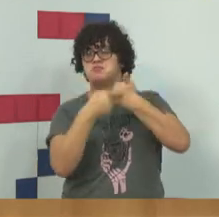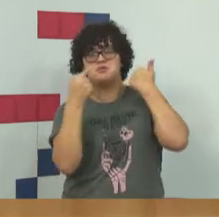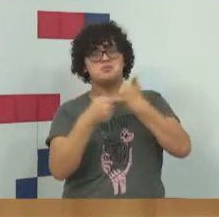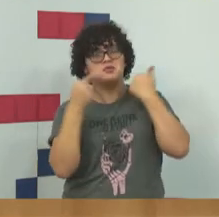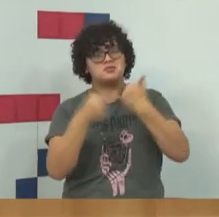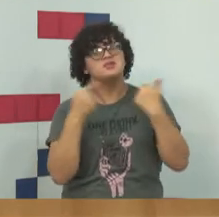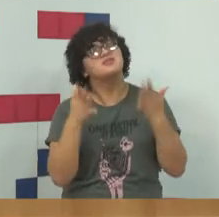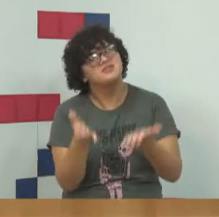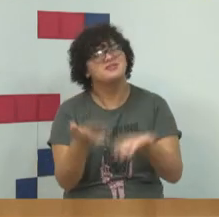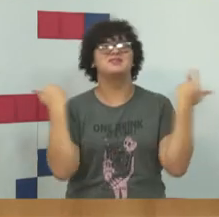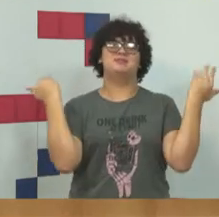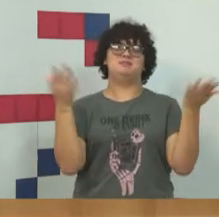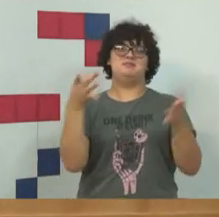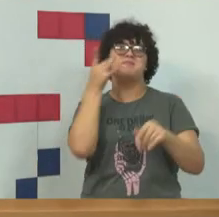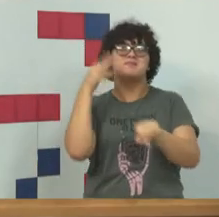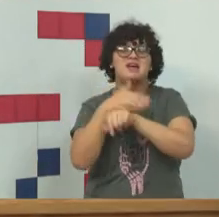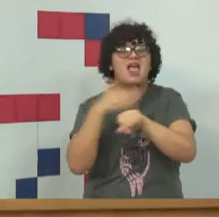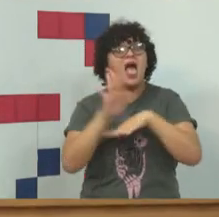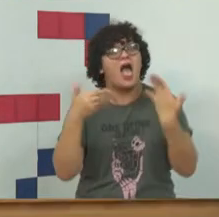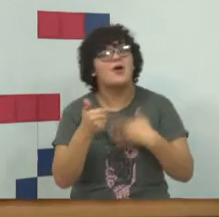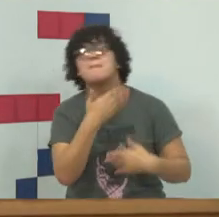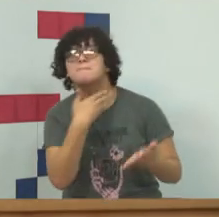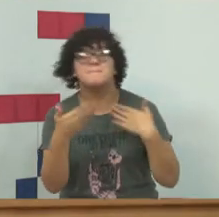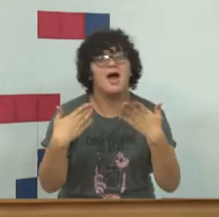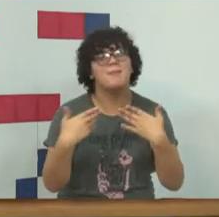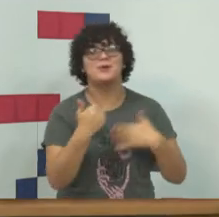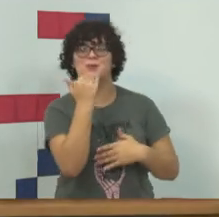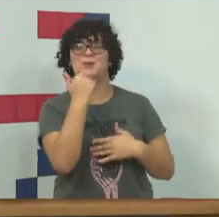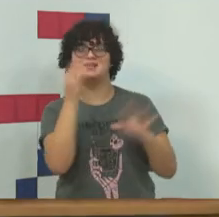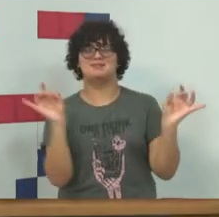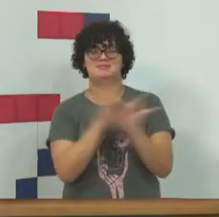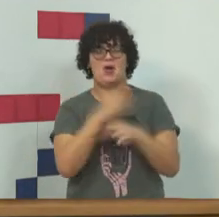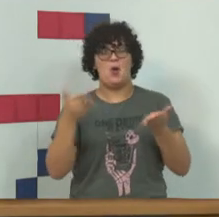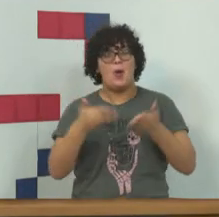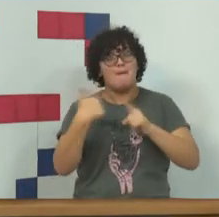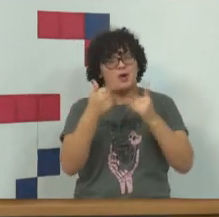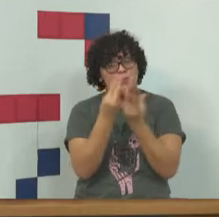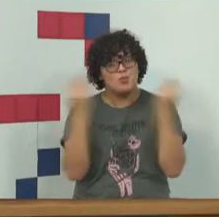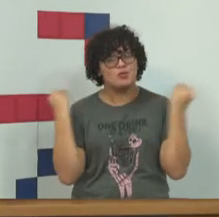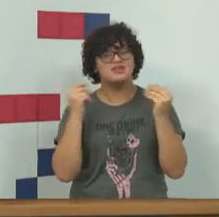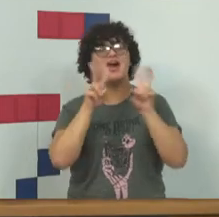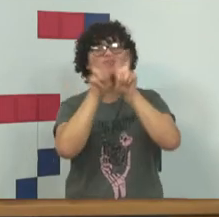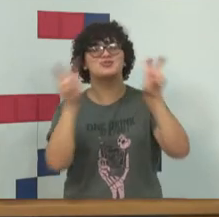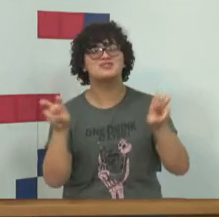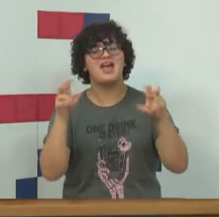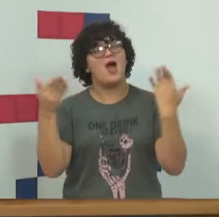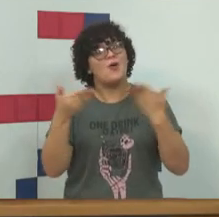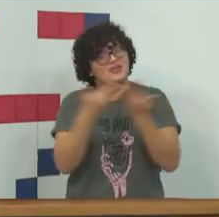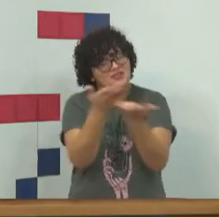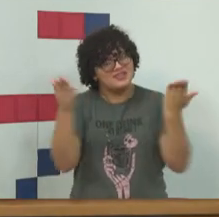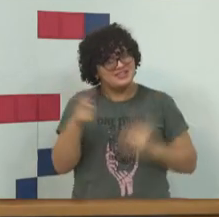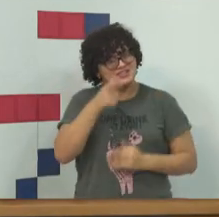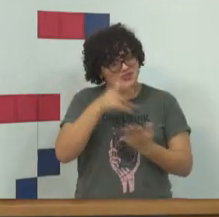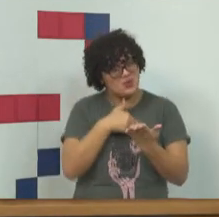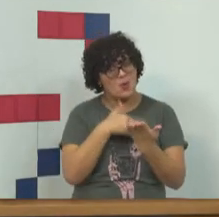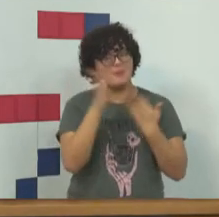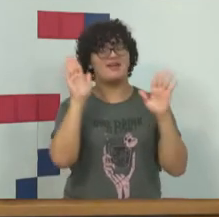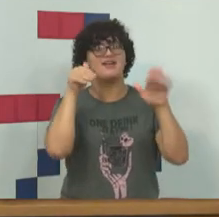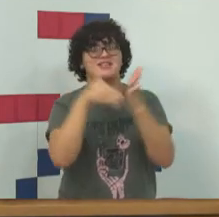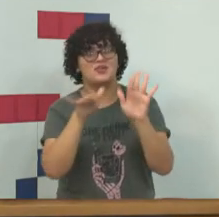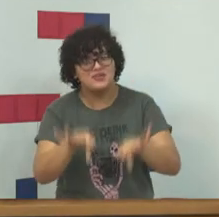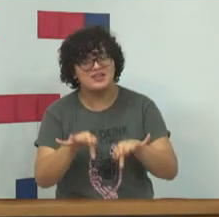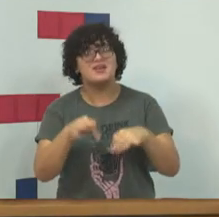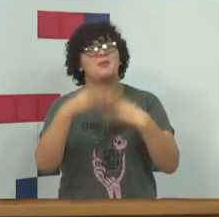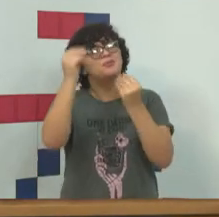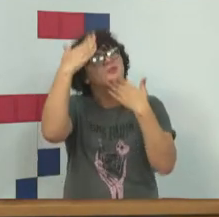É isso aí, gente. Esse papo não tem como terminar hoje, porque são muitos assuntos. A você, que assistiu do começo ao fim, muito